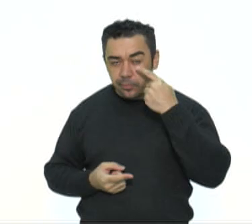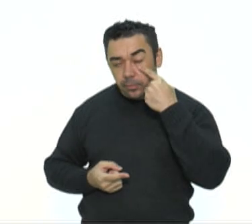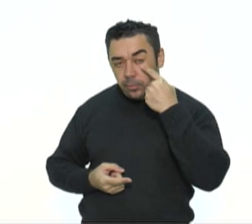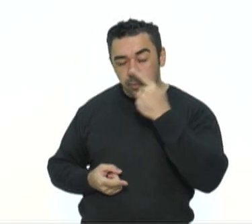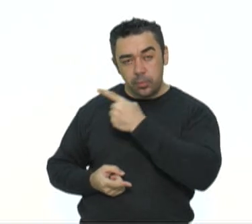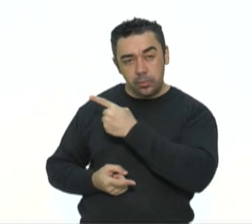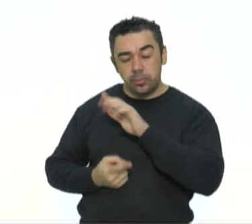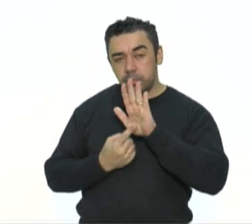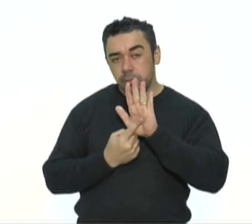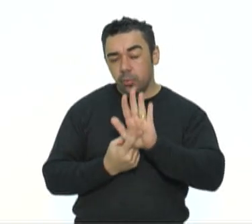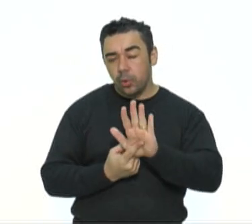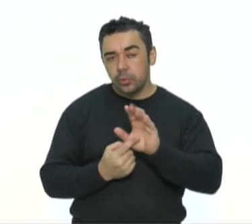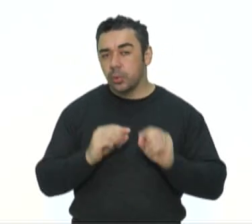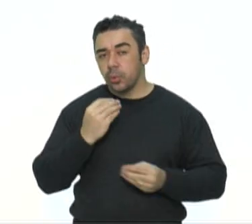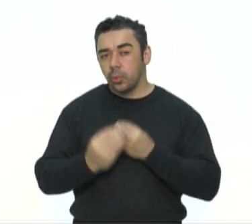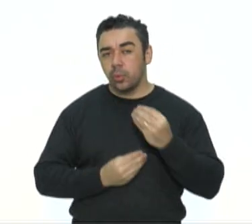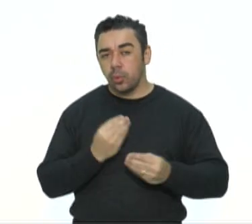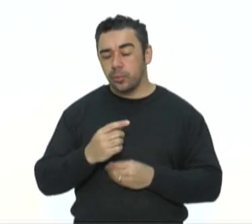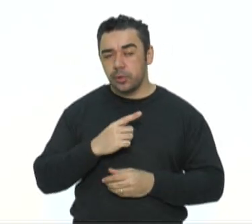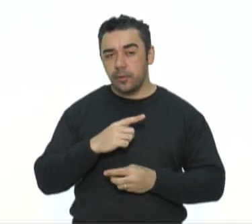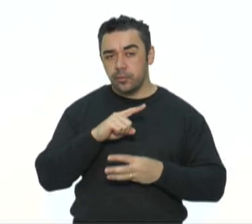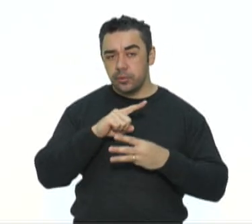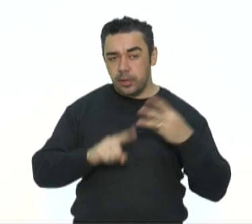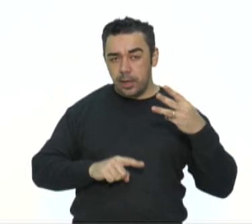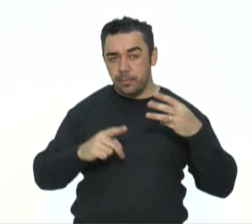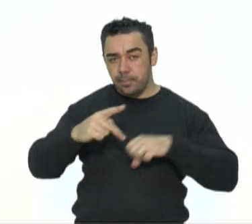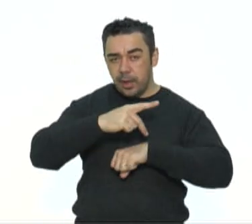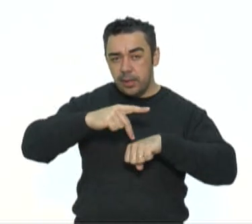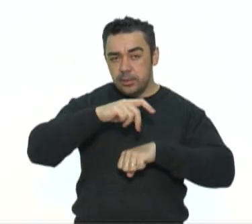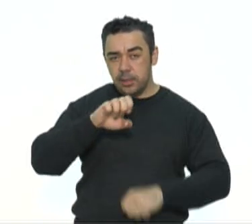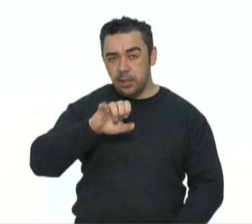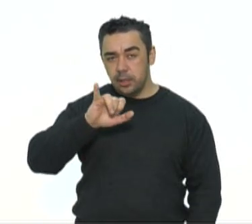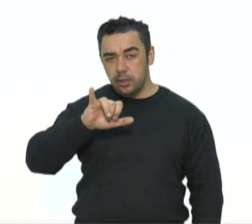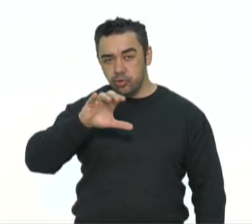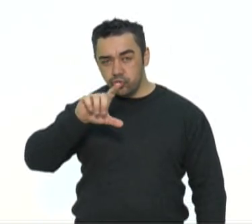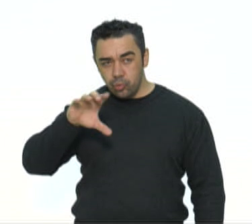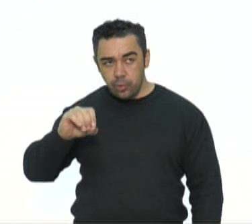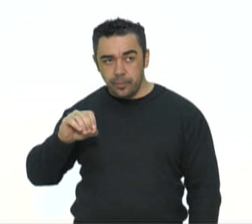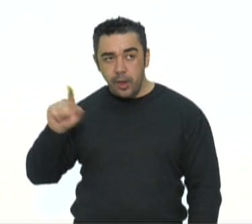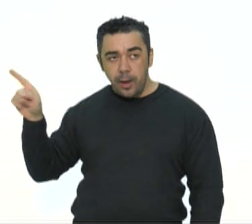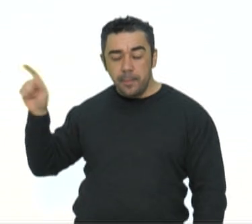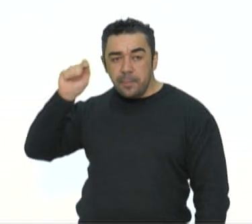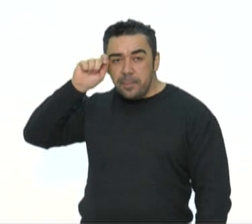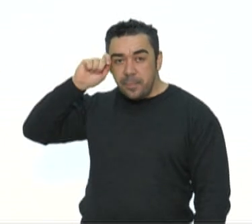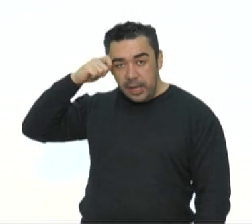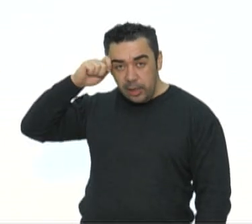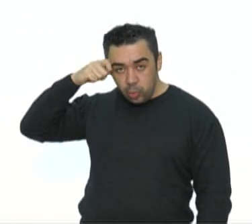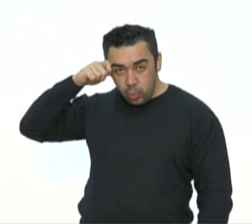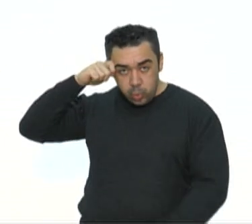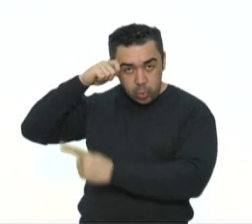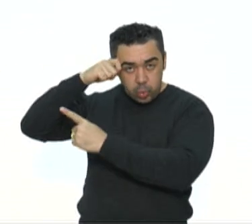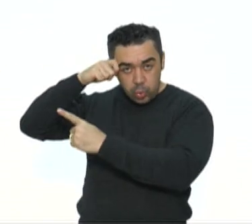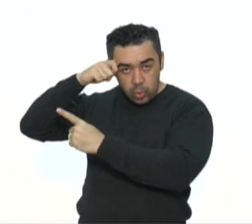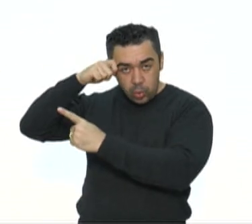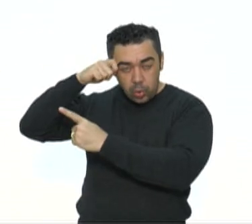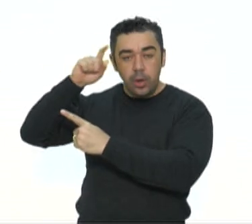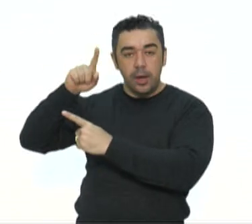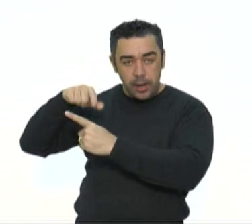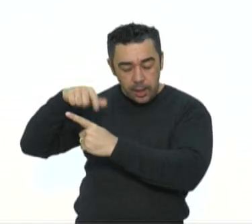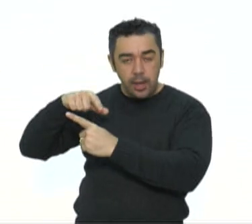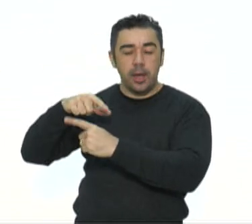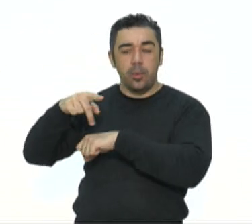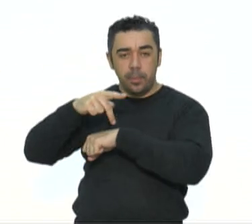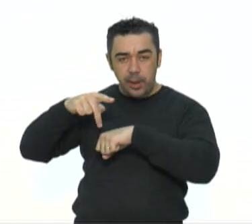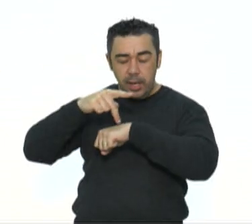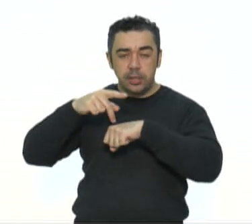mostra então o avanço do eixo até 1942. Tudo onde está em preto são países ou territórios dominados pelo